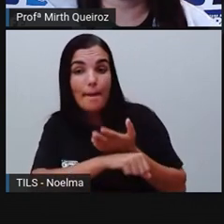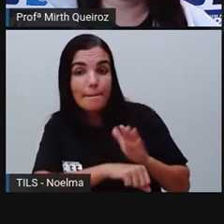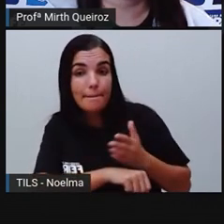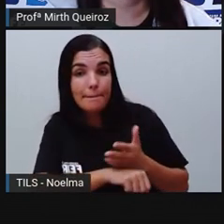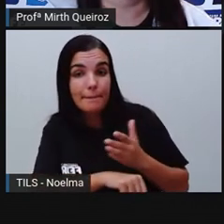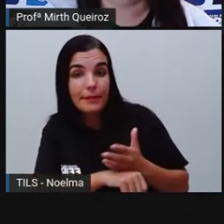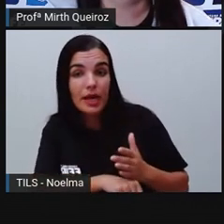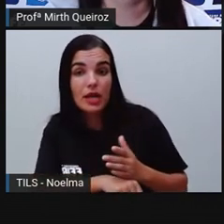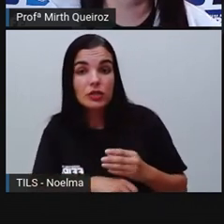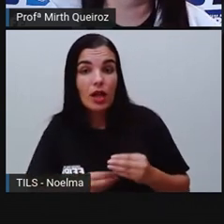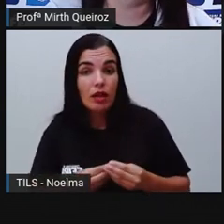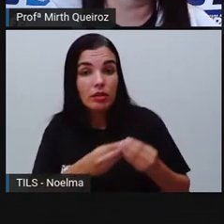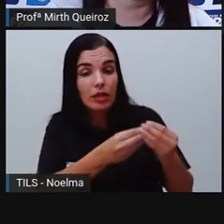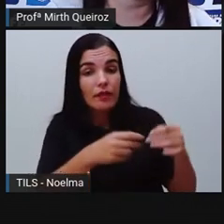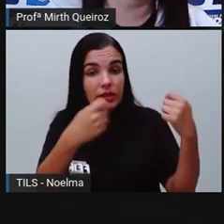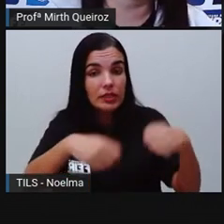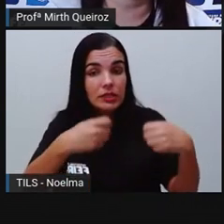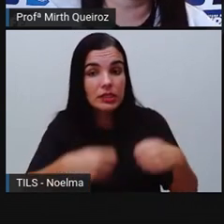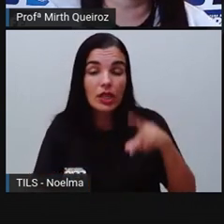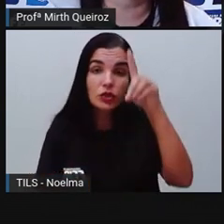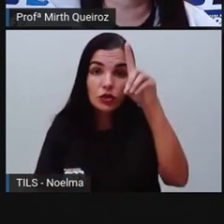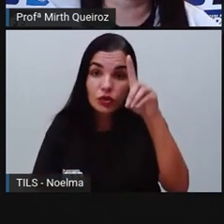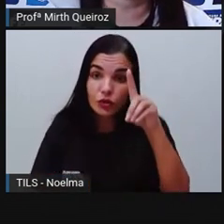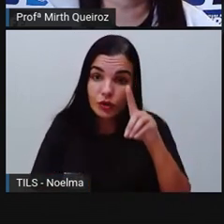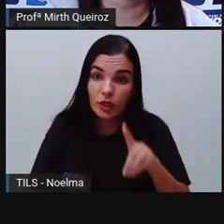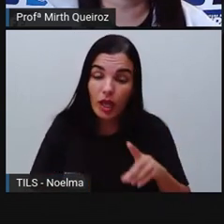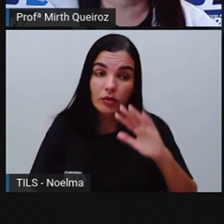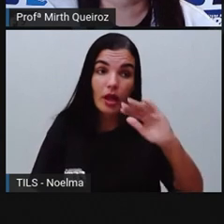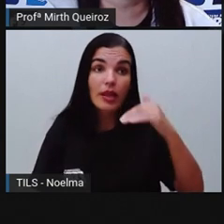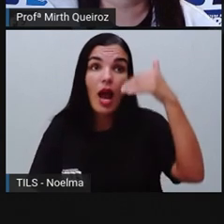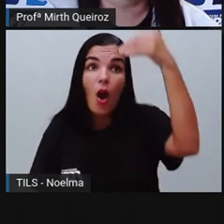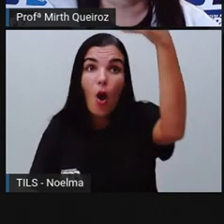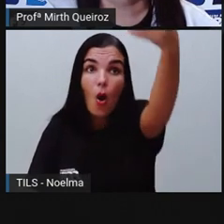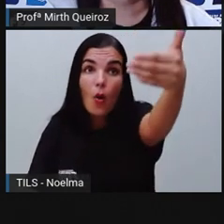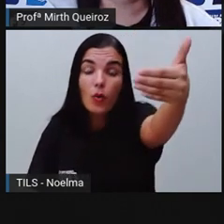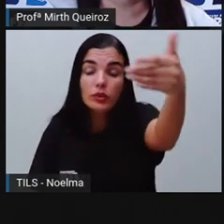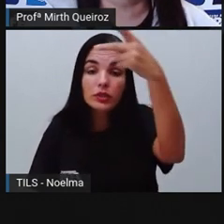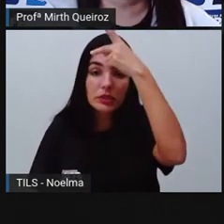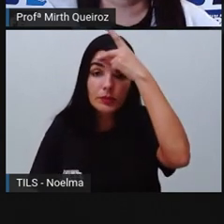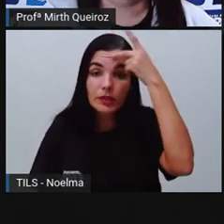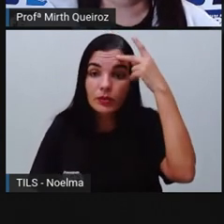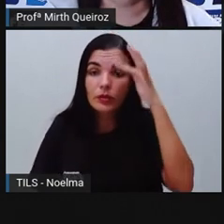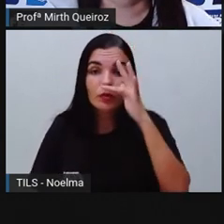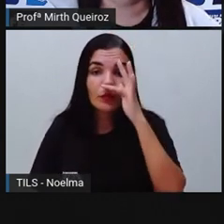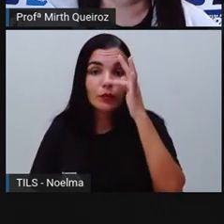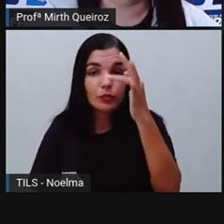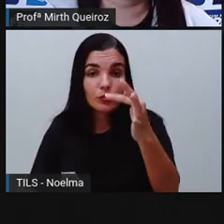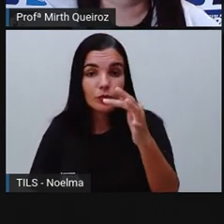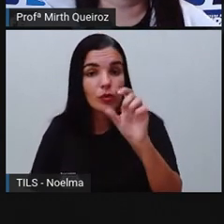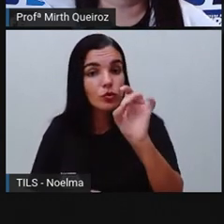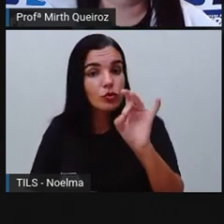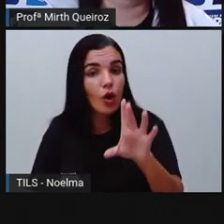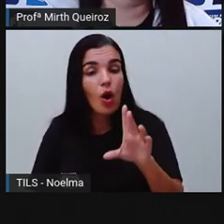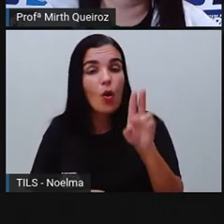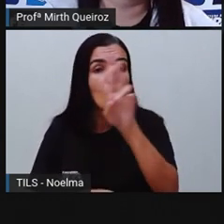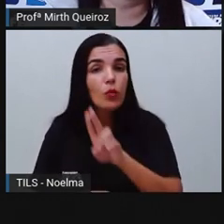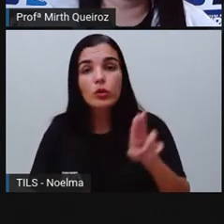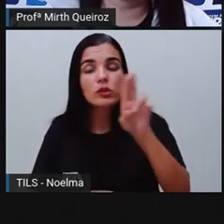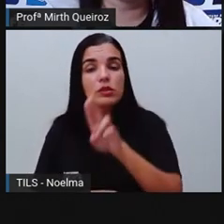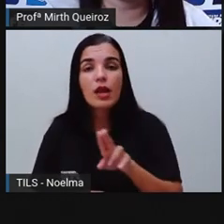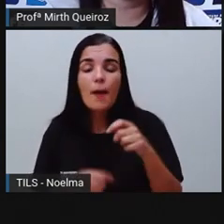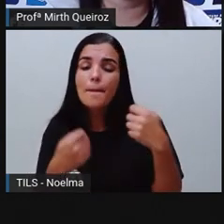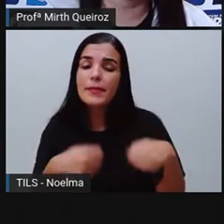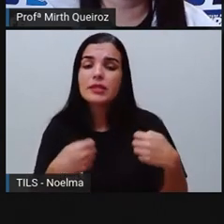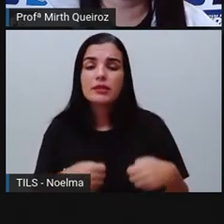atingir os direitos das próximas gerações. Ou seja, consumir apenas aquilo que a gente